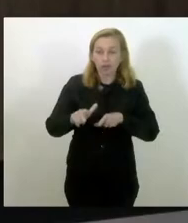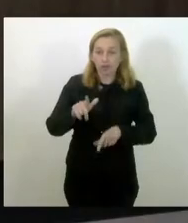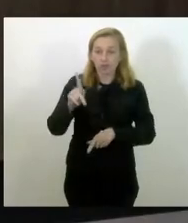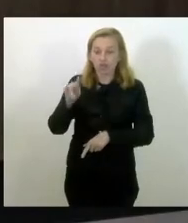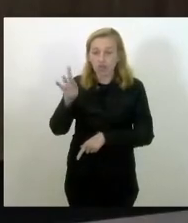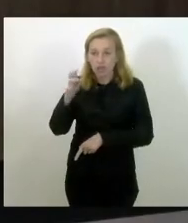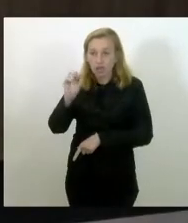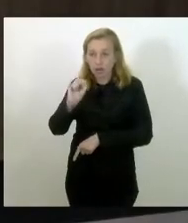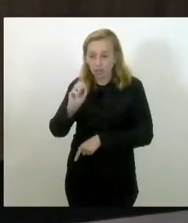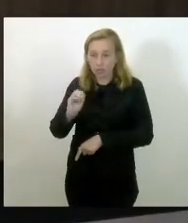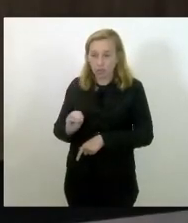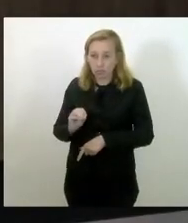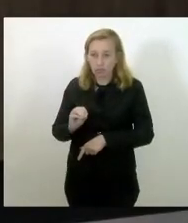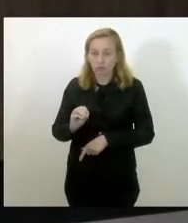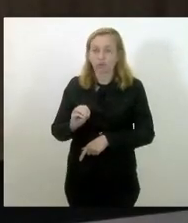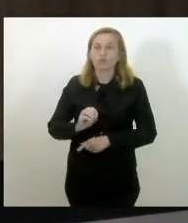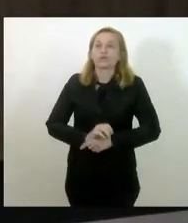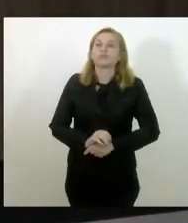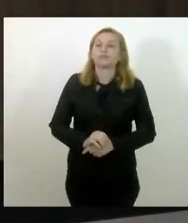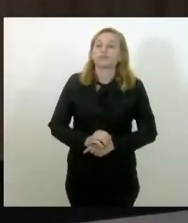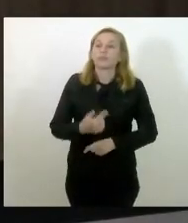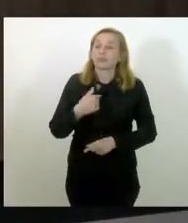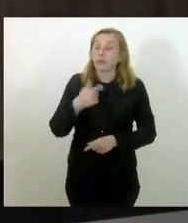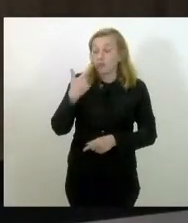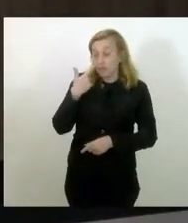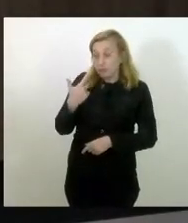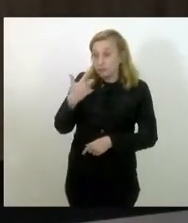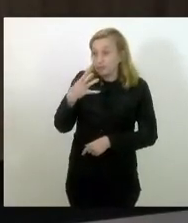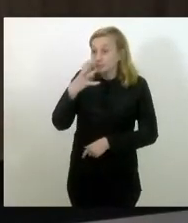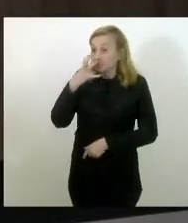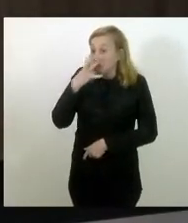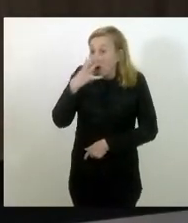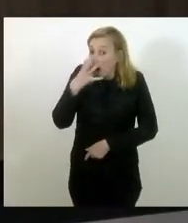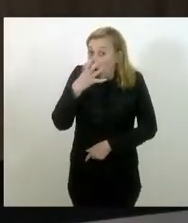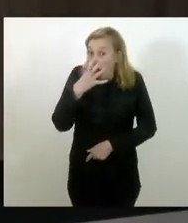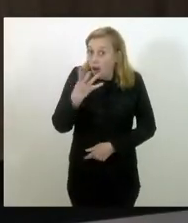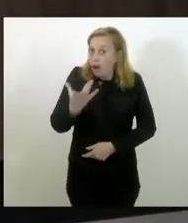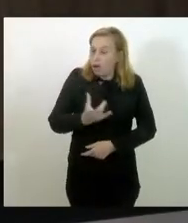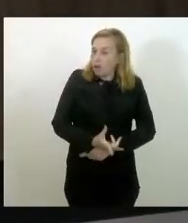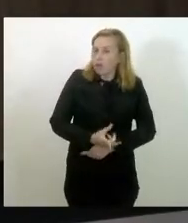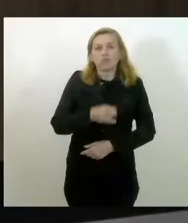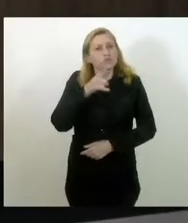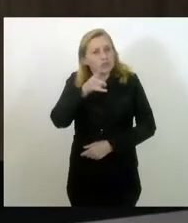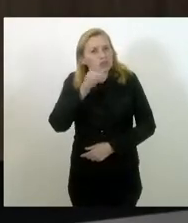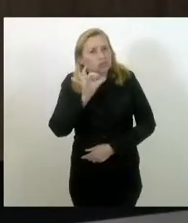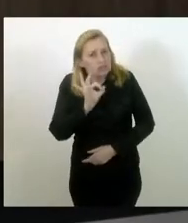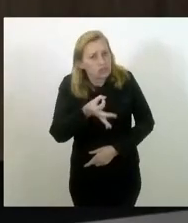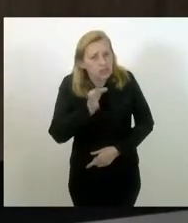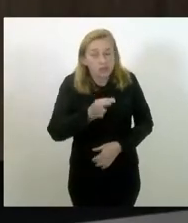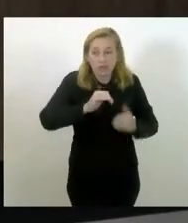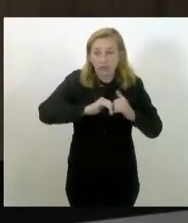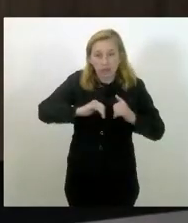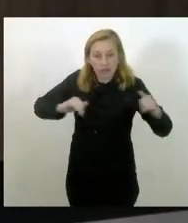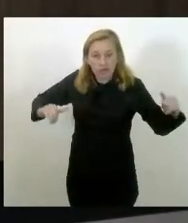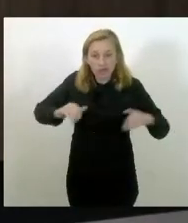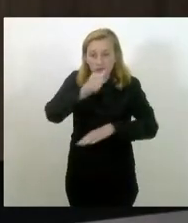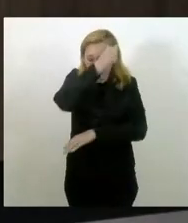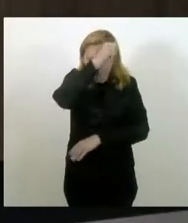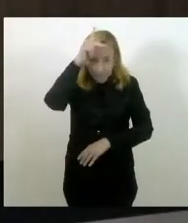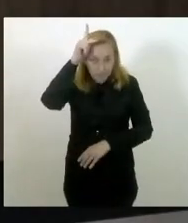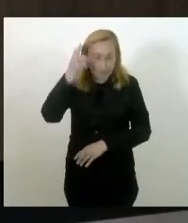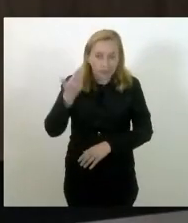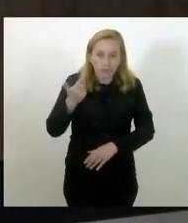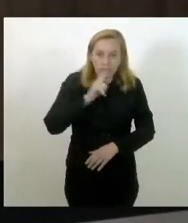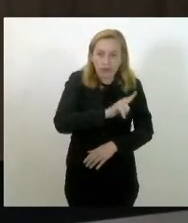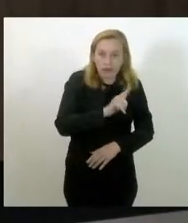gestão do Gutinho, que eu fiquei impressionado, Rubem, você que injustamente está afastado da prefeitura e ganhou